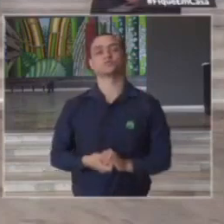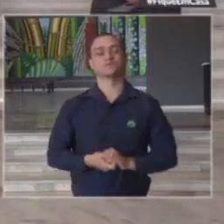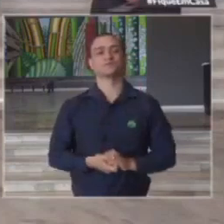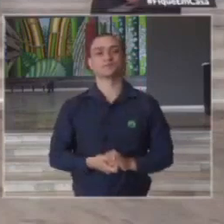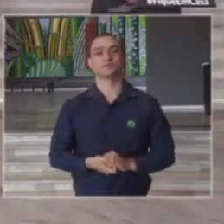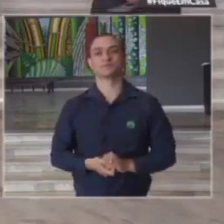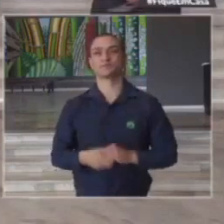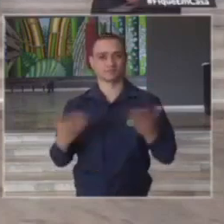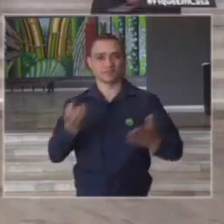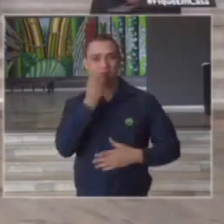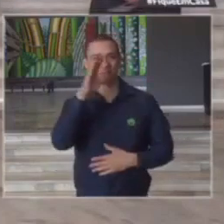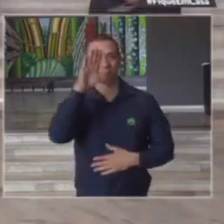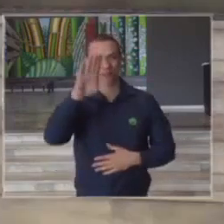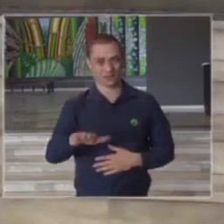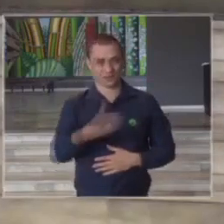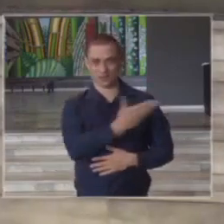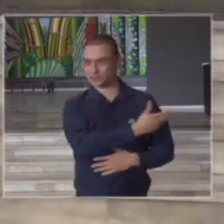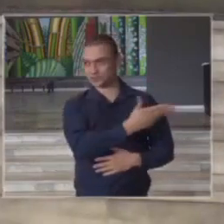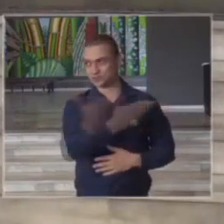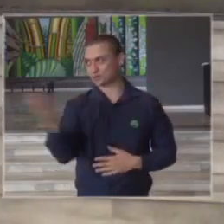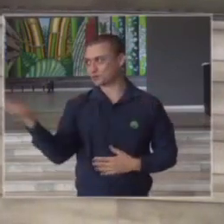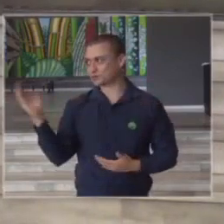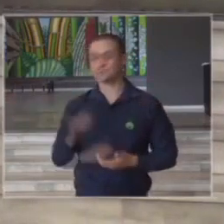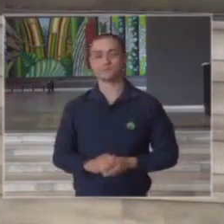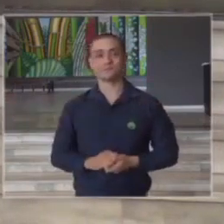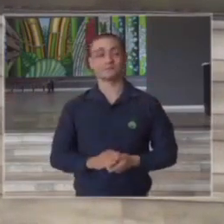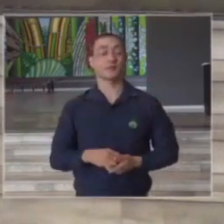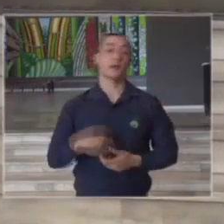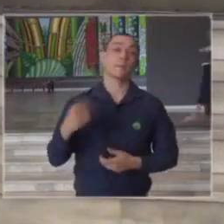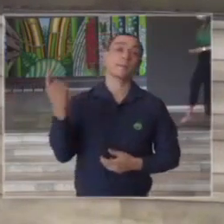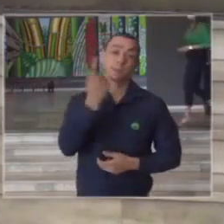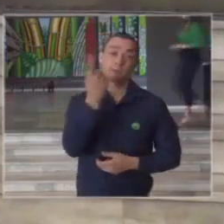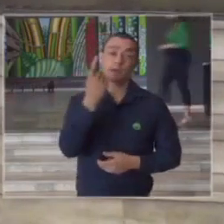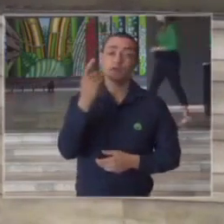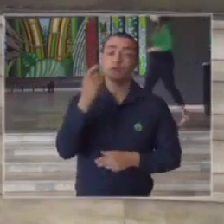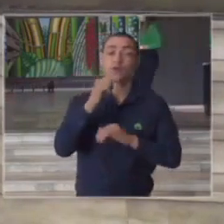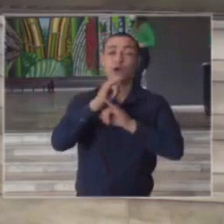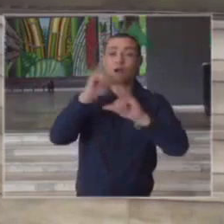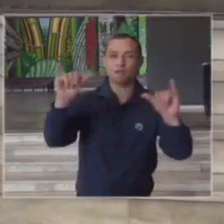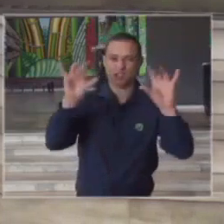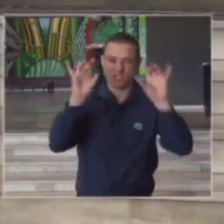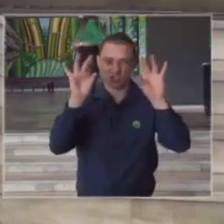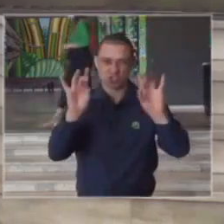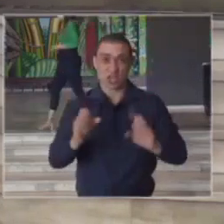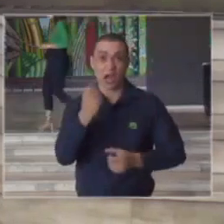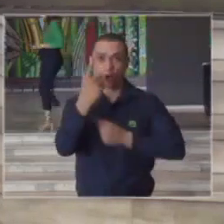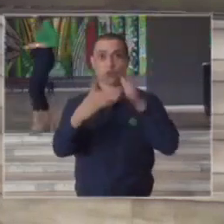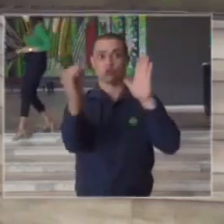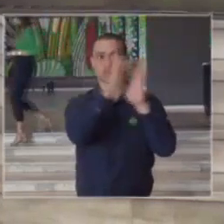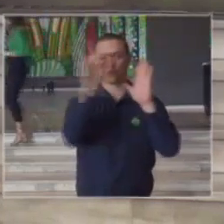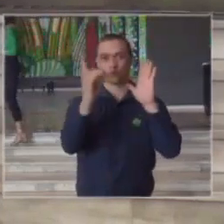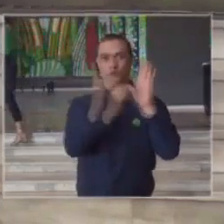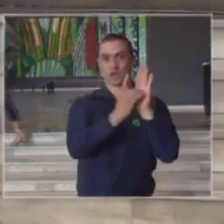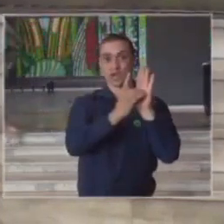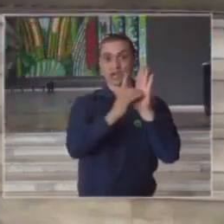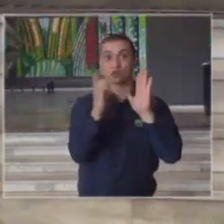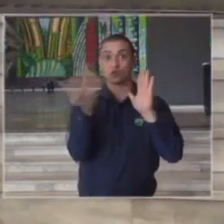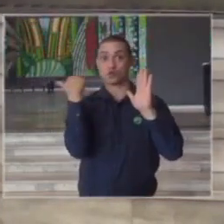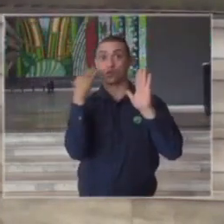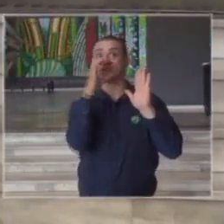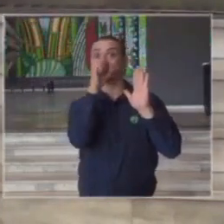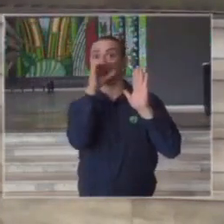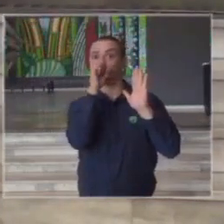Boa tarde a todos eu queria começar destacando alguns dos decretos que foram publicados no último